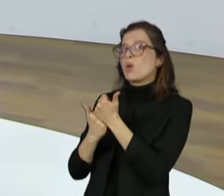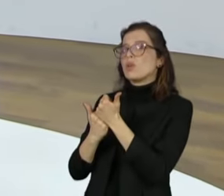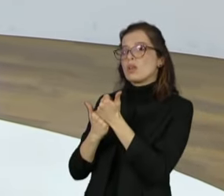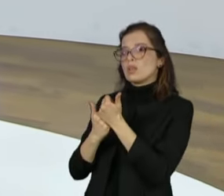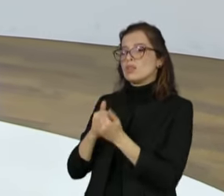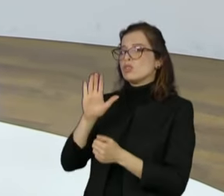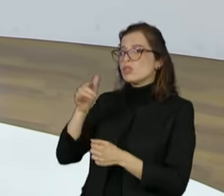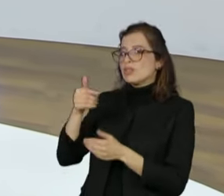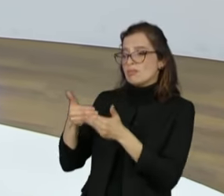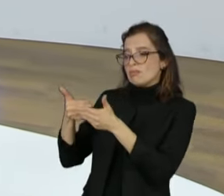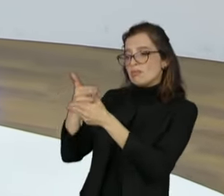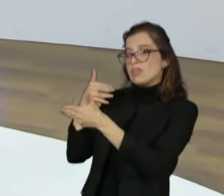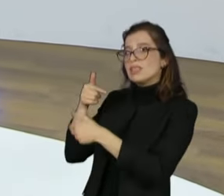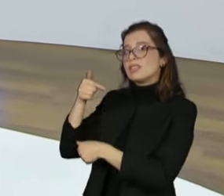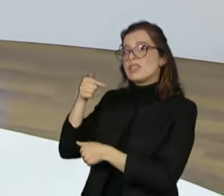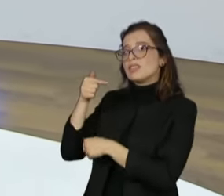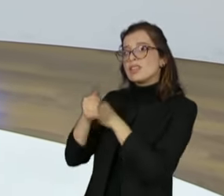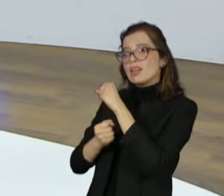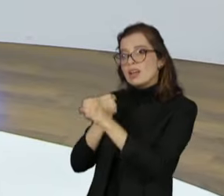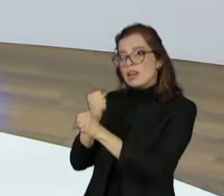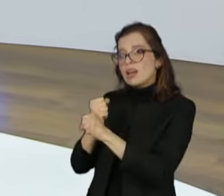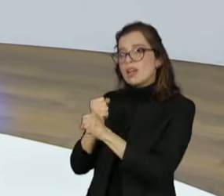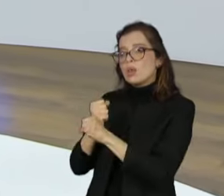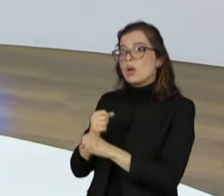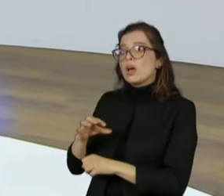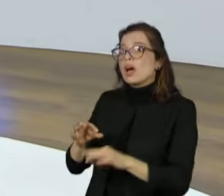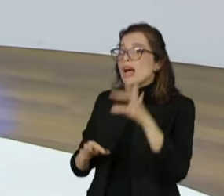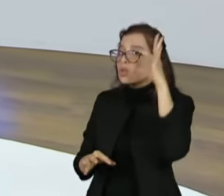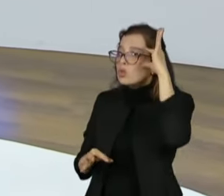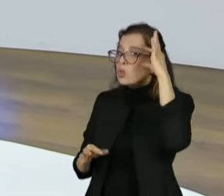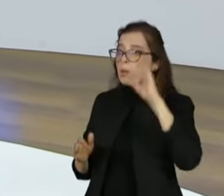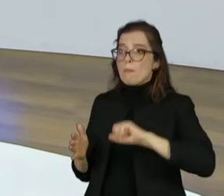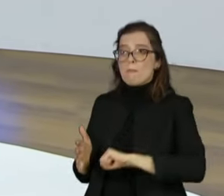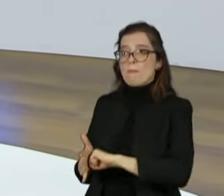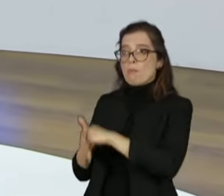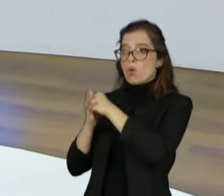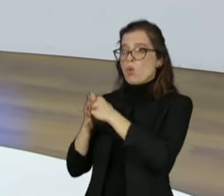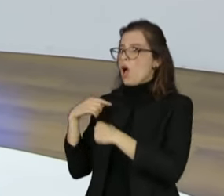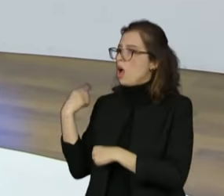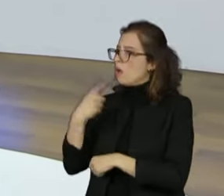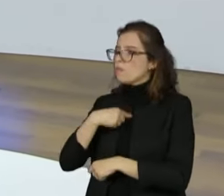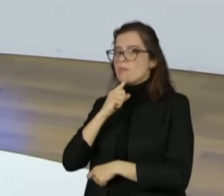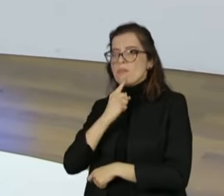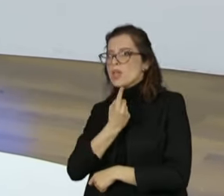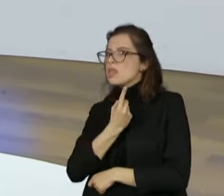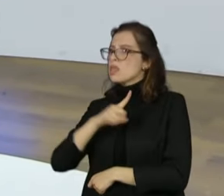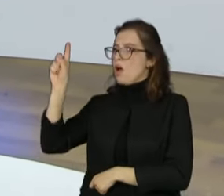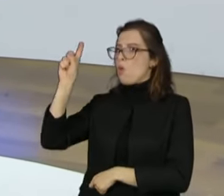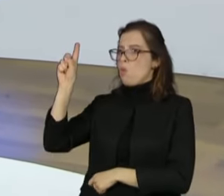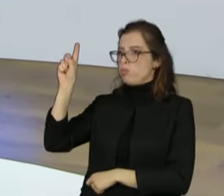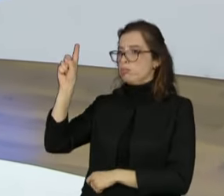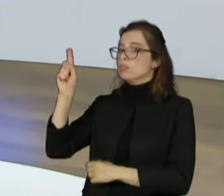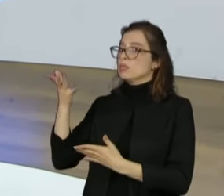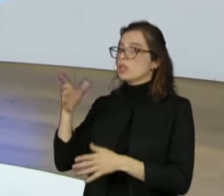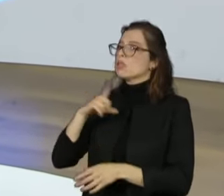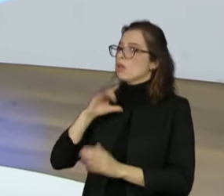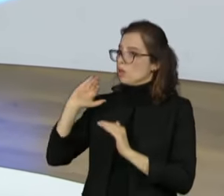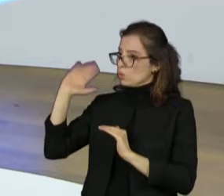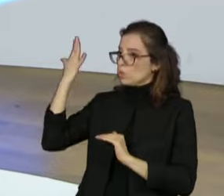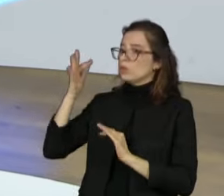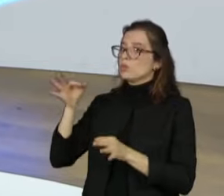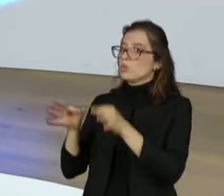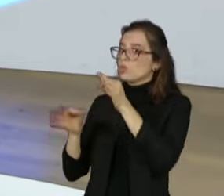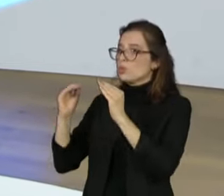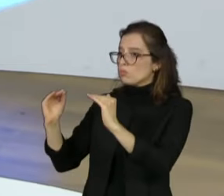que votou pela derrubada do veto da presidente Dilma. Mas não foi só os tribunais superiores. Nós fizemos audiências públicas, eu